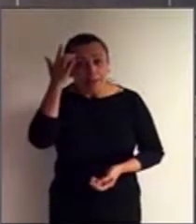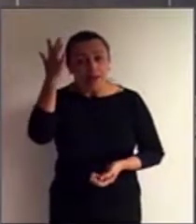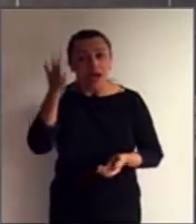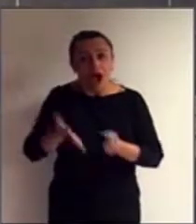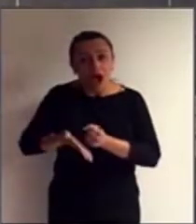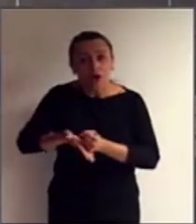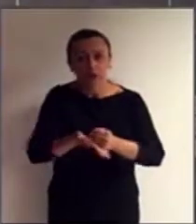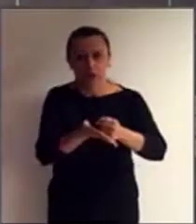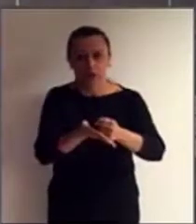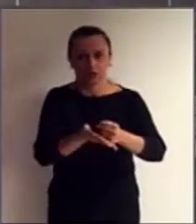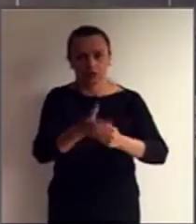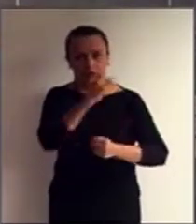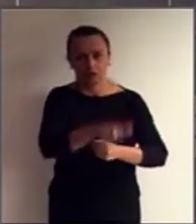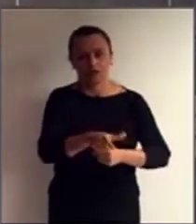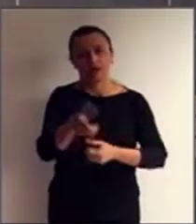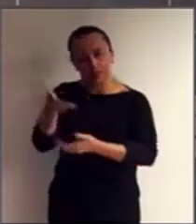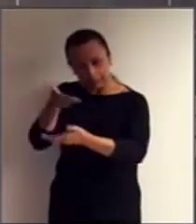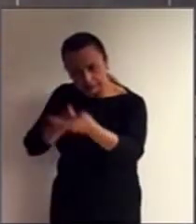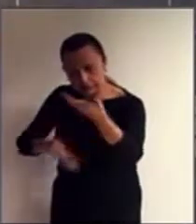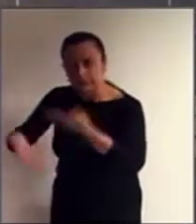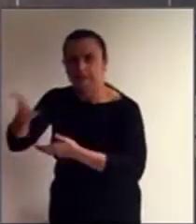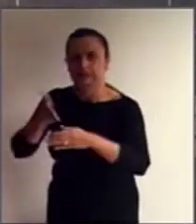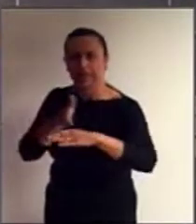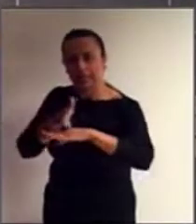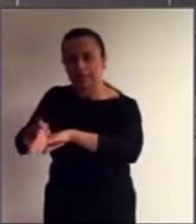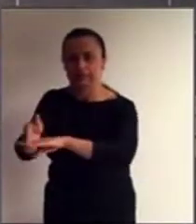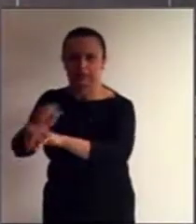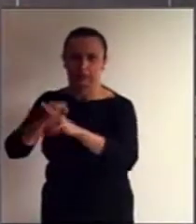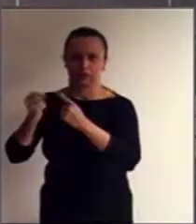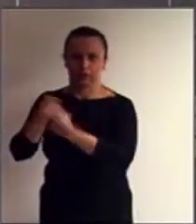que essa pessoa interaja na sociedade.